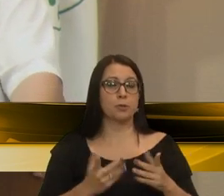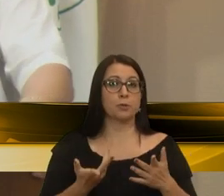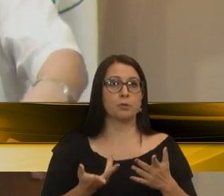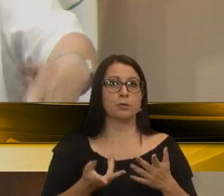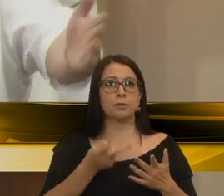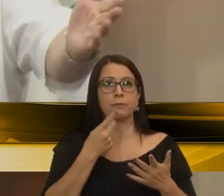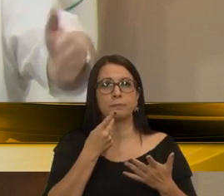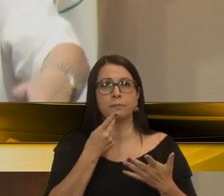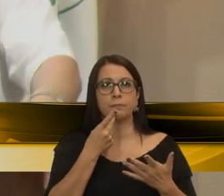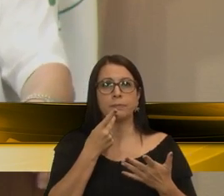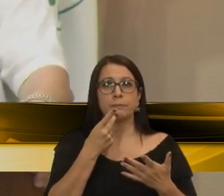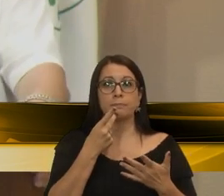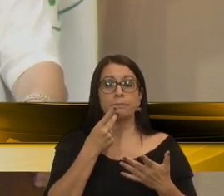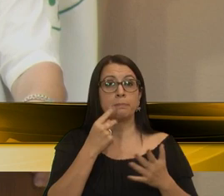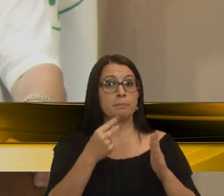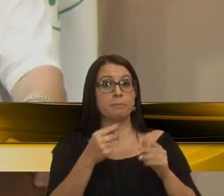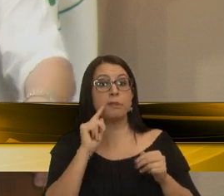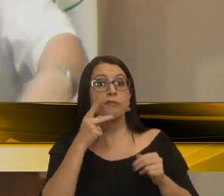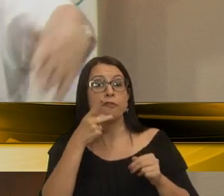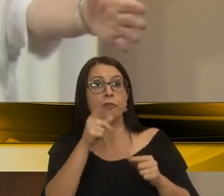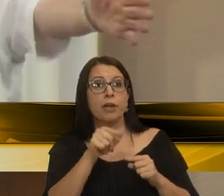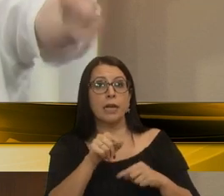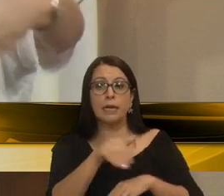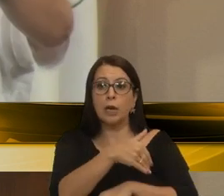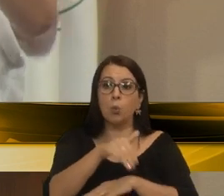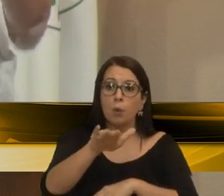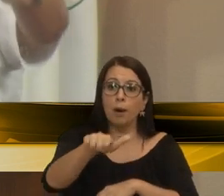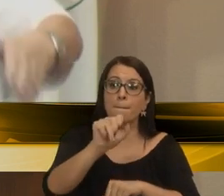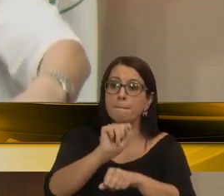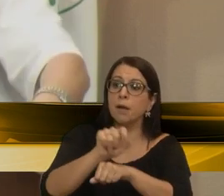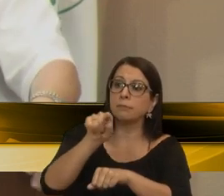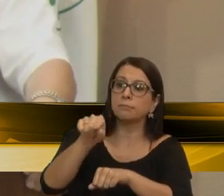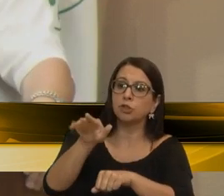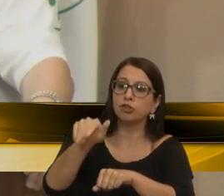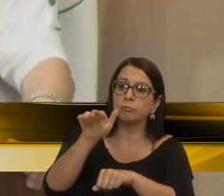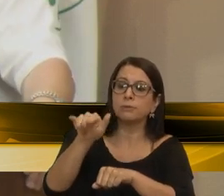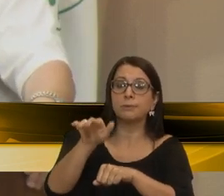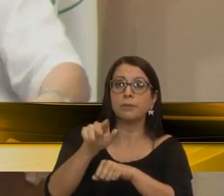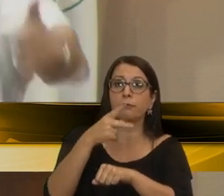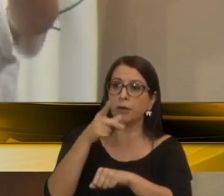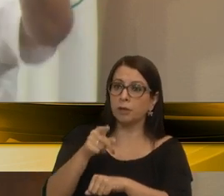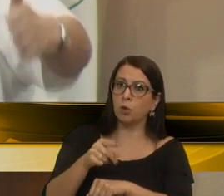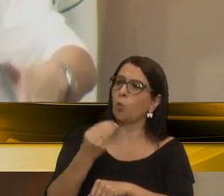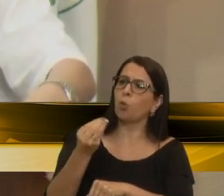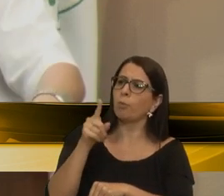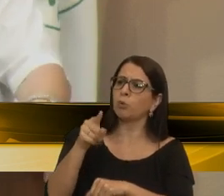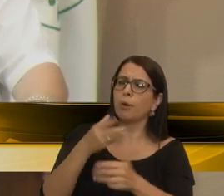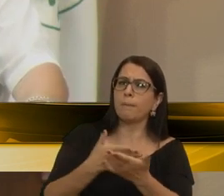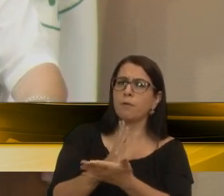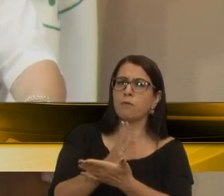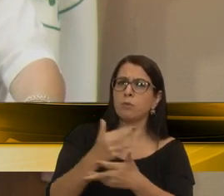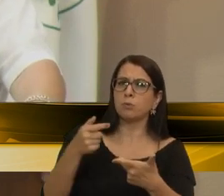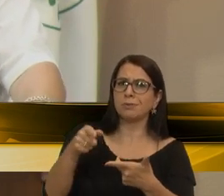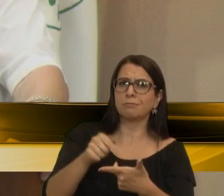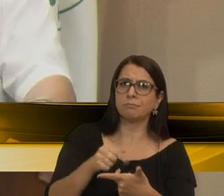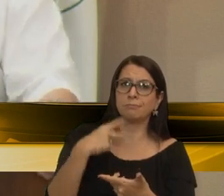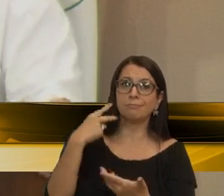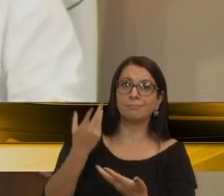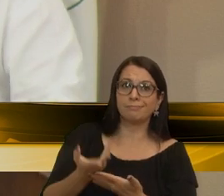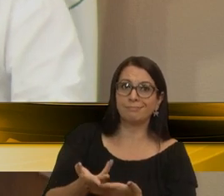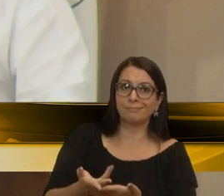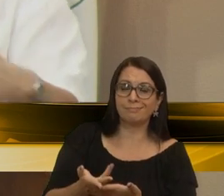chame atenção na rua ou em algum lugar dizendo o seguinte, como é que o senhor aprovou uma coisa dessa, vereador?